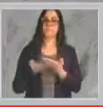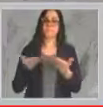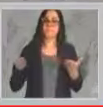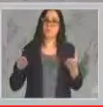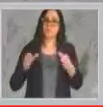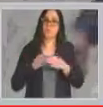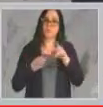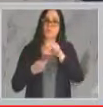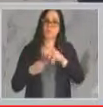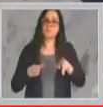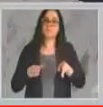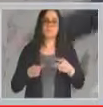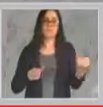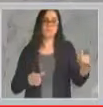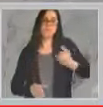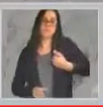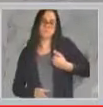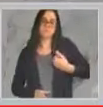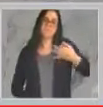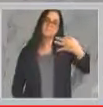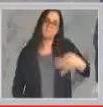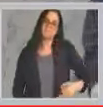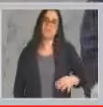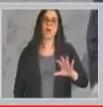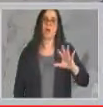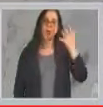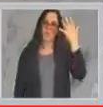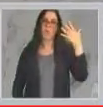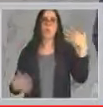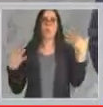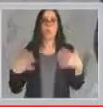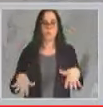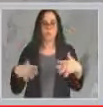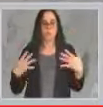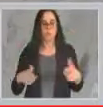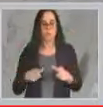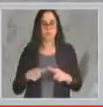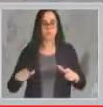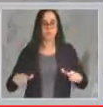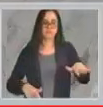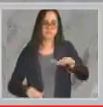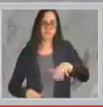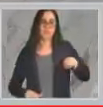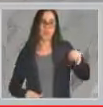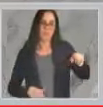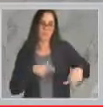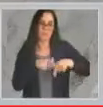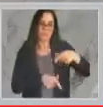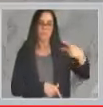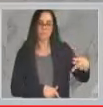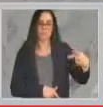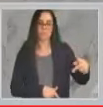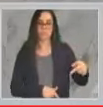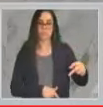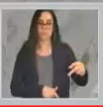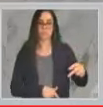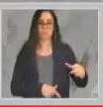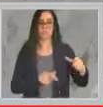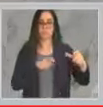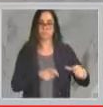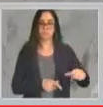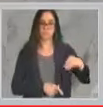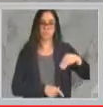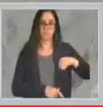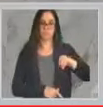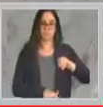confirmaram que isso também acontece com muita intensidade na região em que eles atuam, que é Mojiguassu.